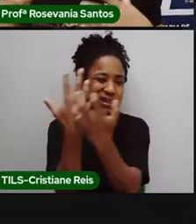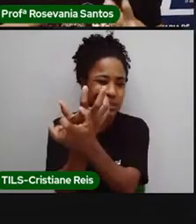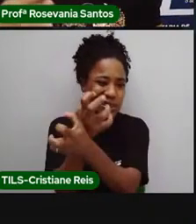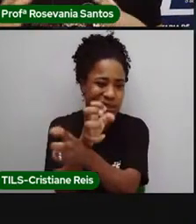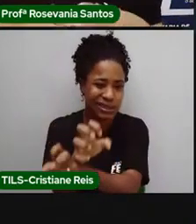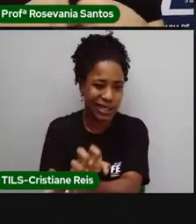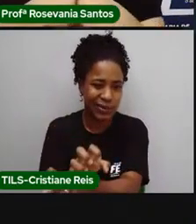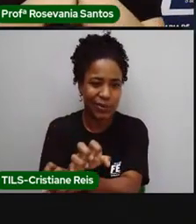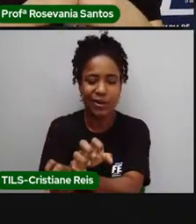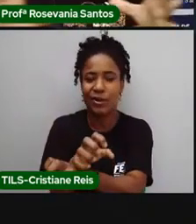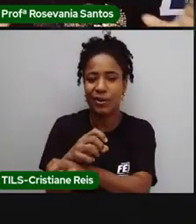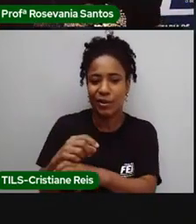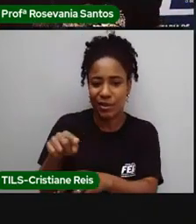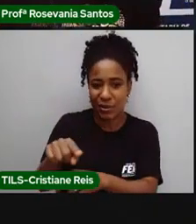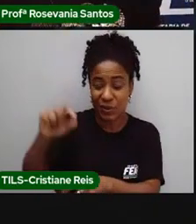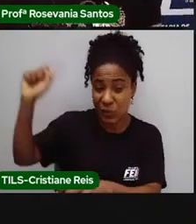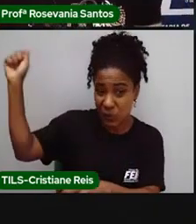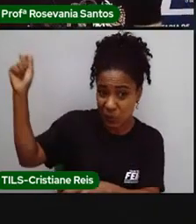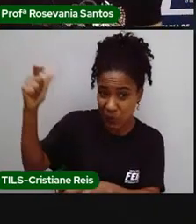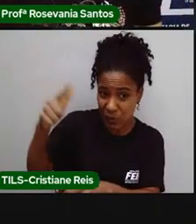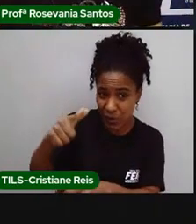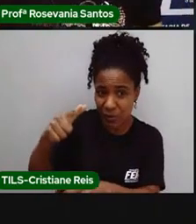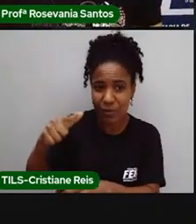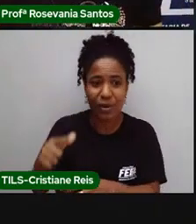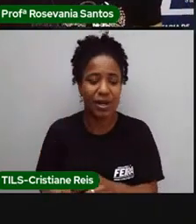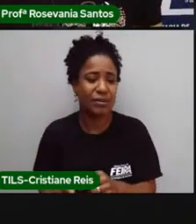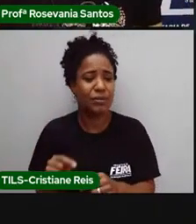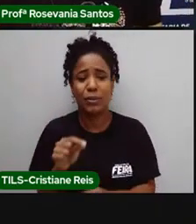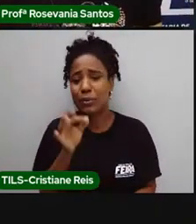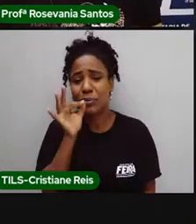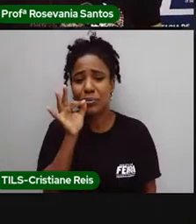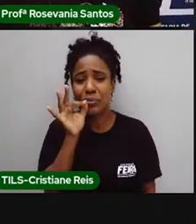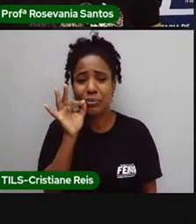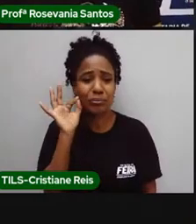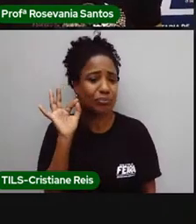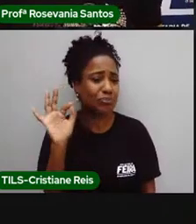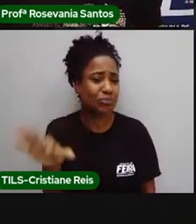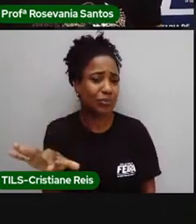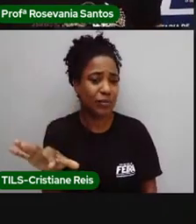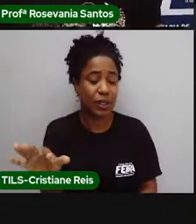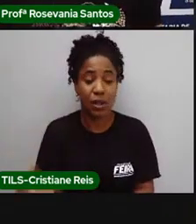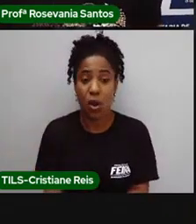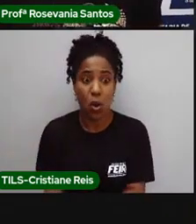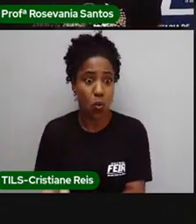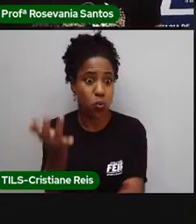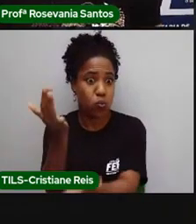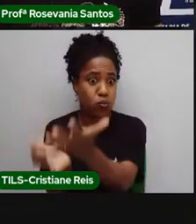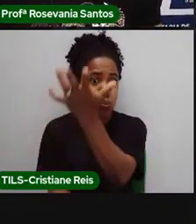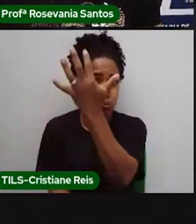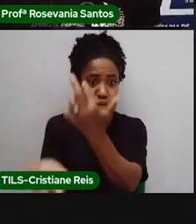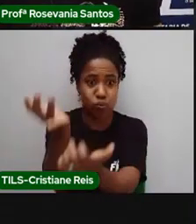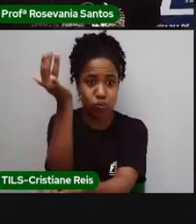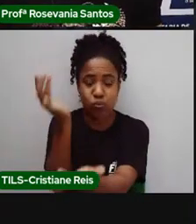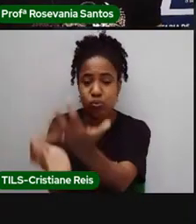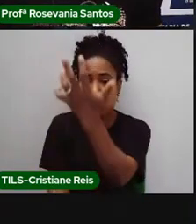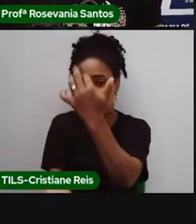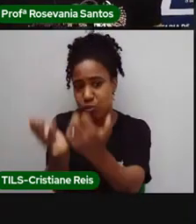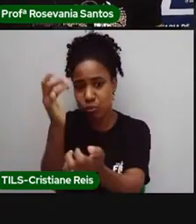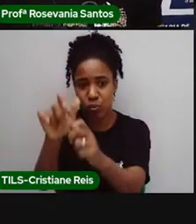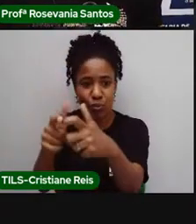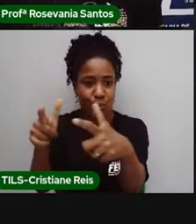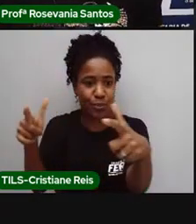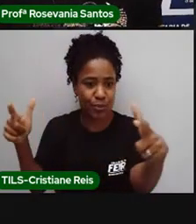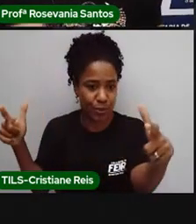pagulhazinha, né, gerando isso, né, esses incêndios de grande, né, proporção, essas queimadas de grande proporção.